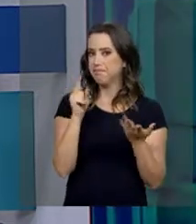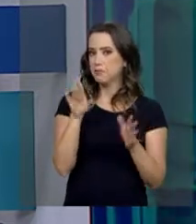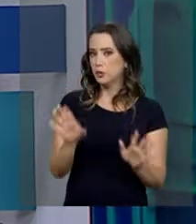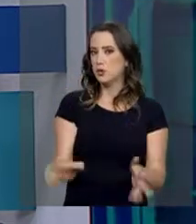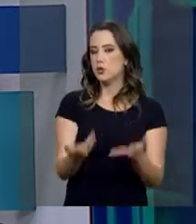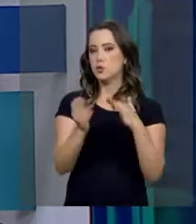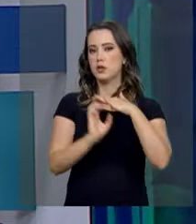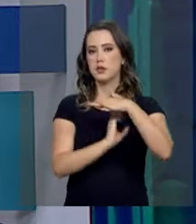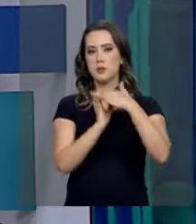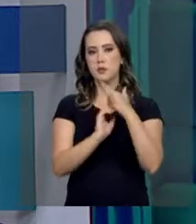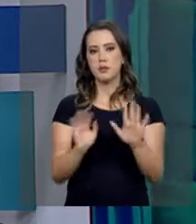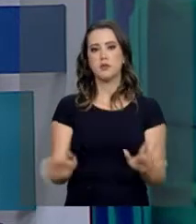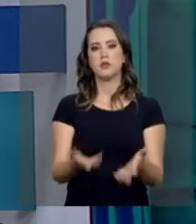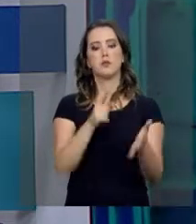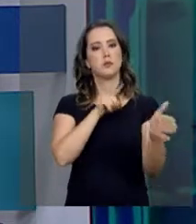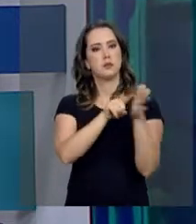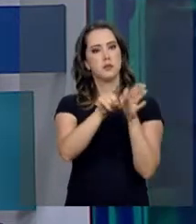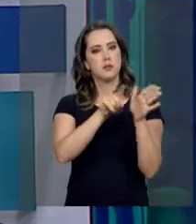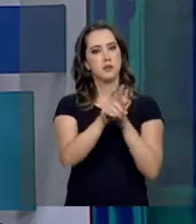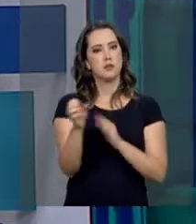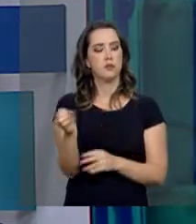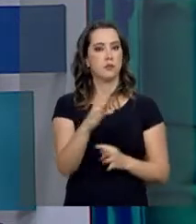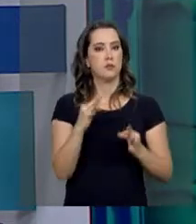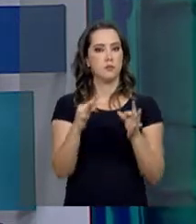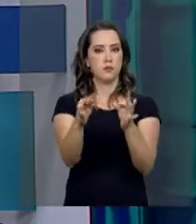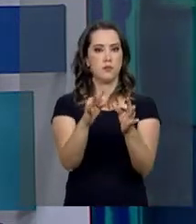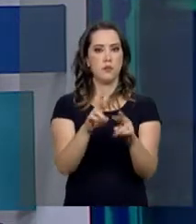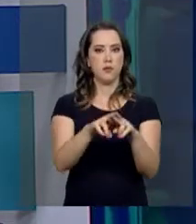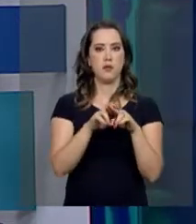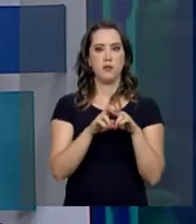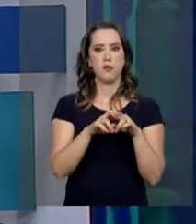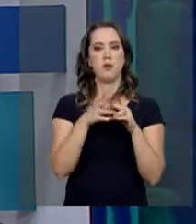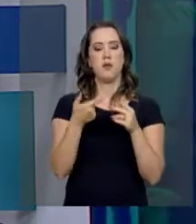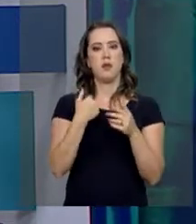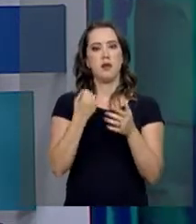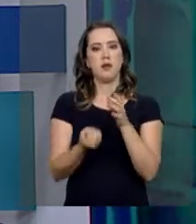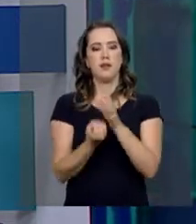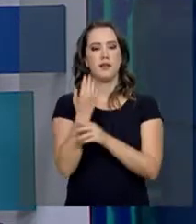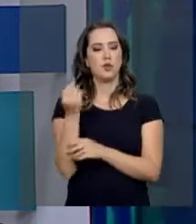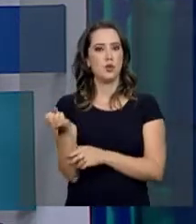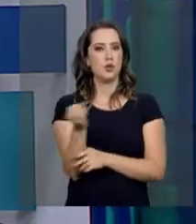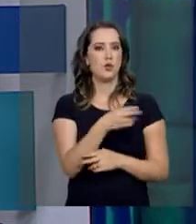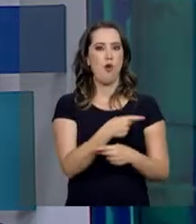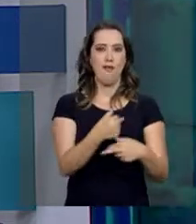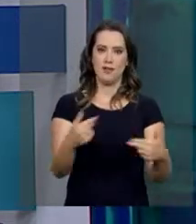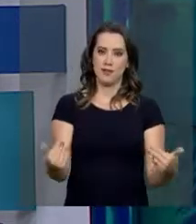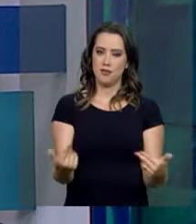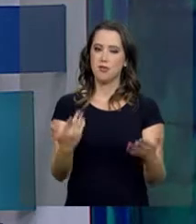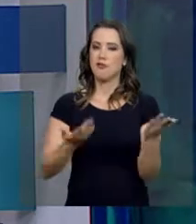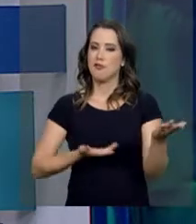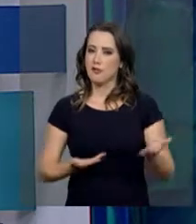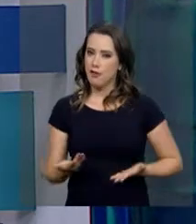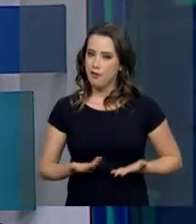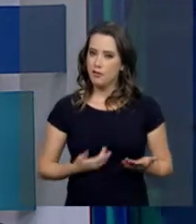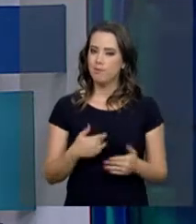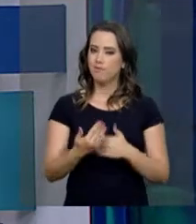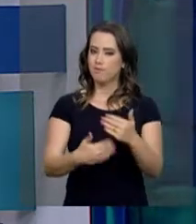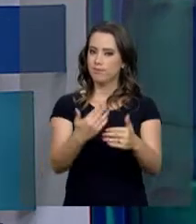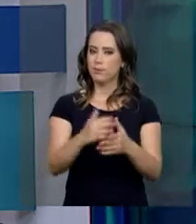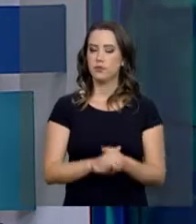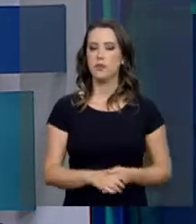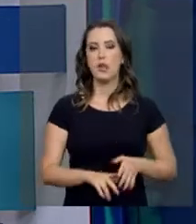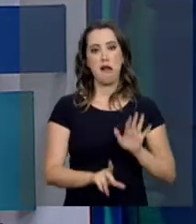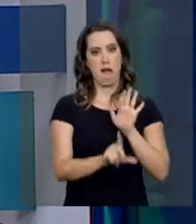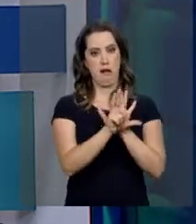as atividades de pesquisa e inovação tecnológica por meio da concepção de novos produtos, serviços e processos.